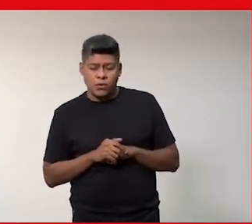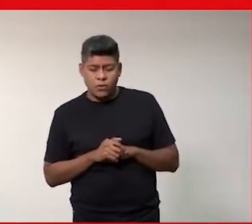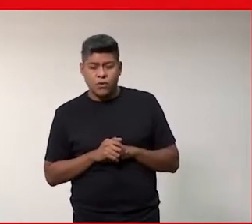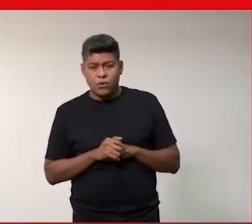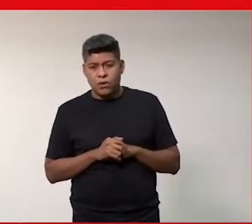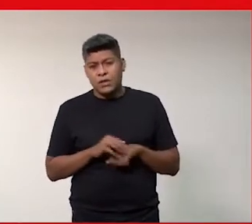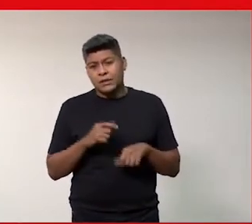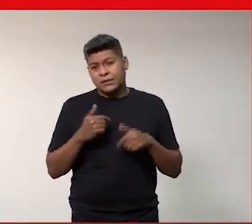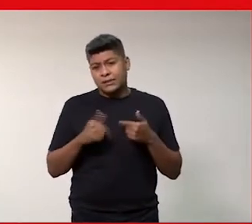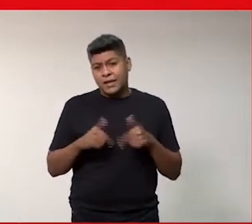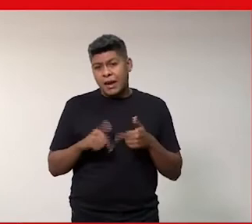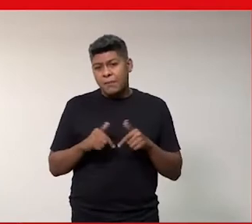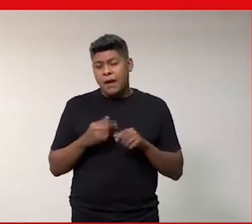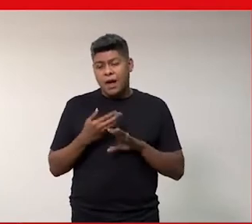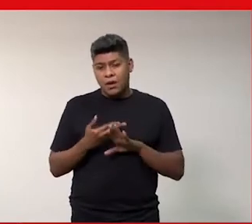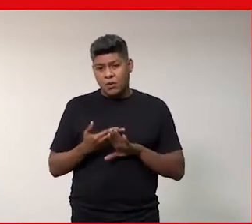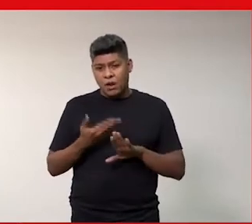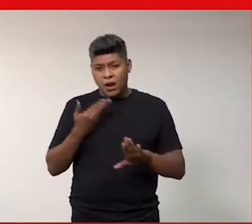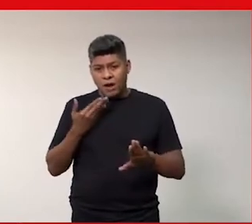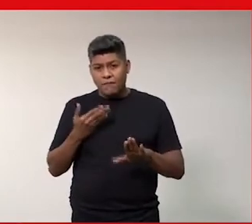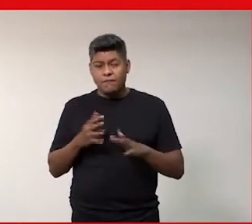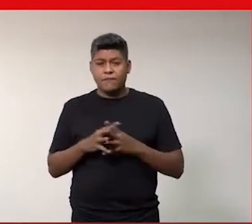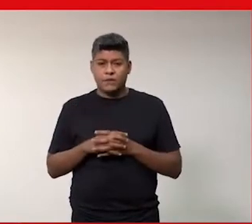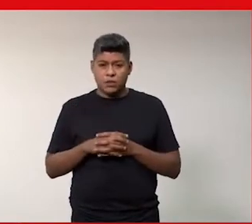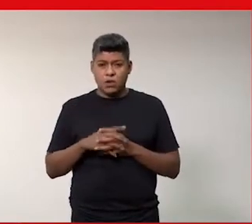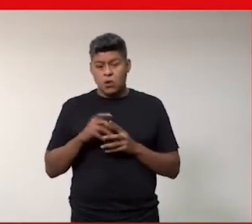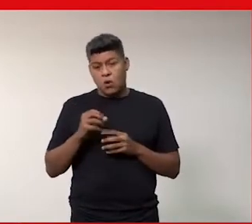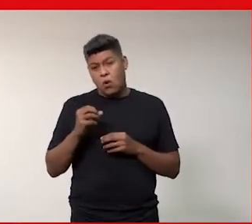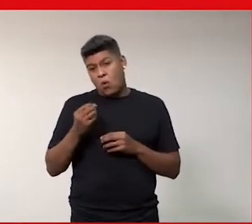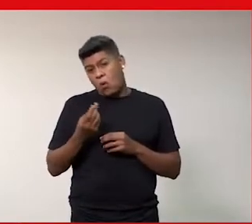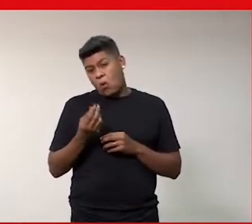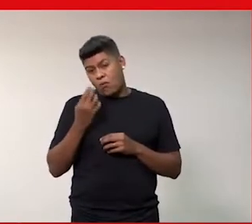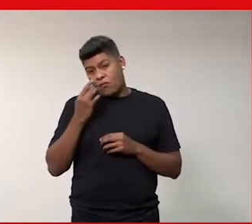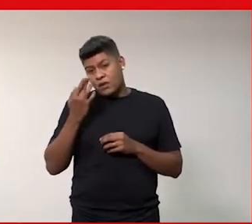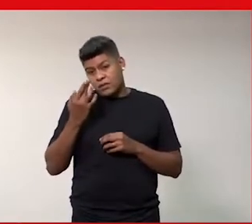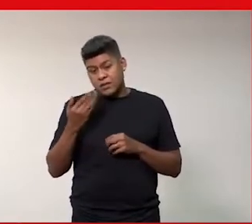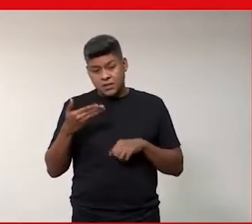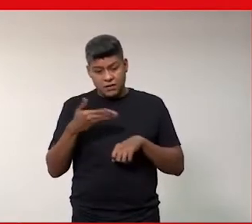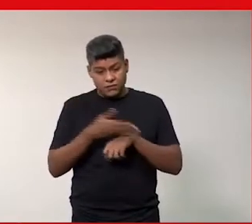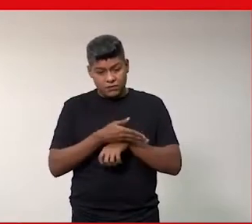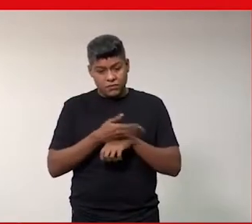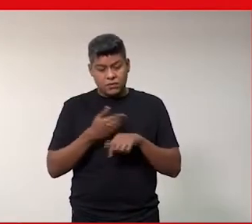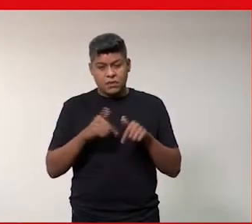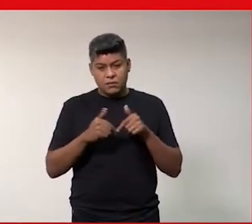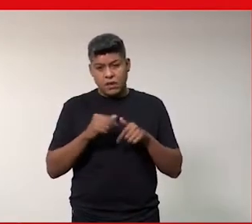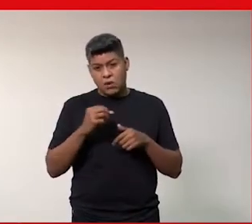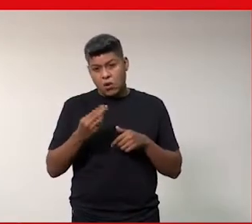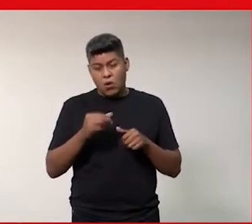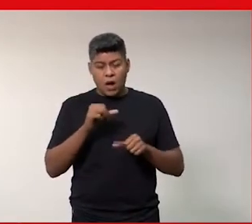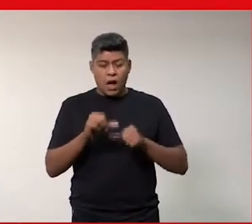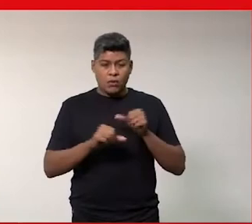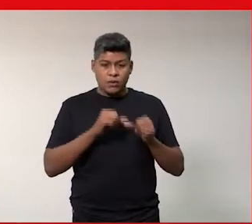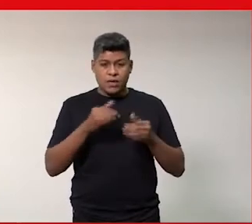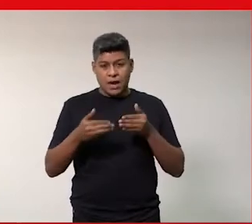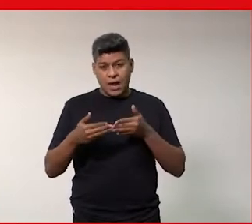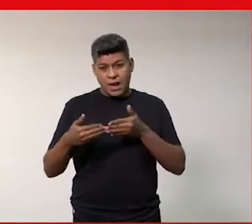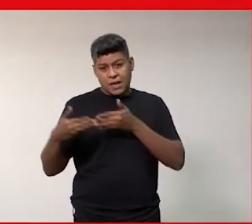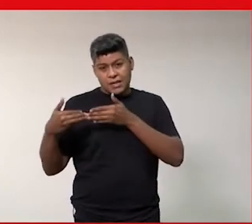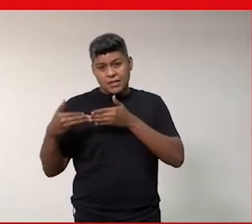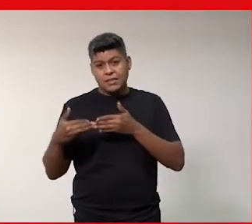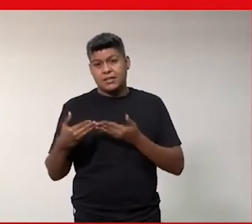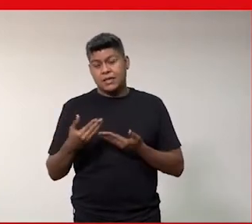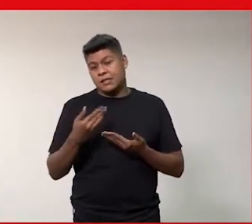trabalho remoto, em facilitar o retorno do trabalho, em alterar a licença parental e fracionar,